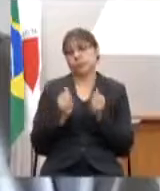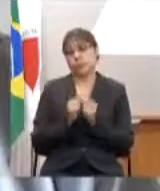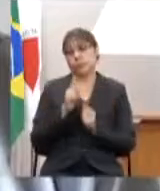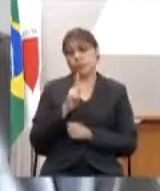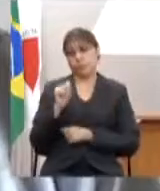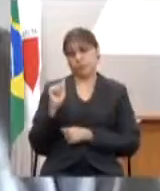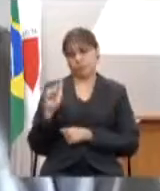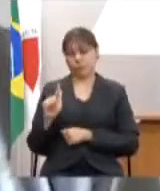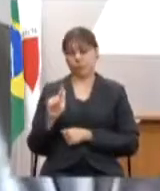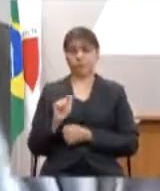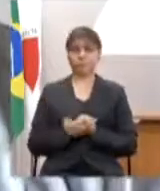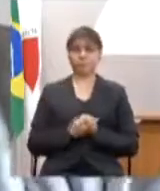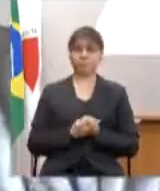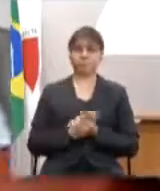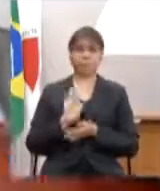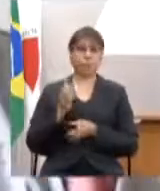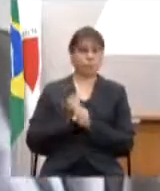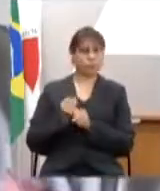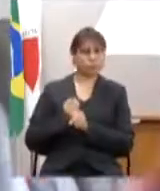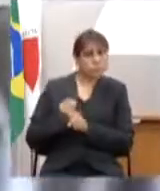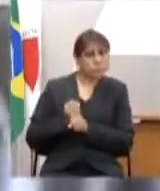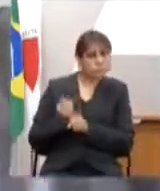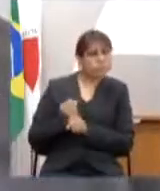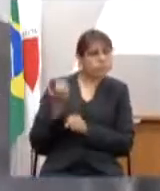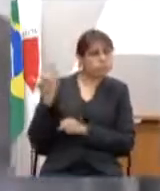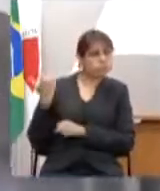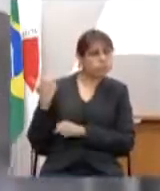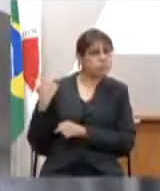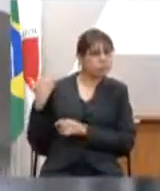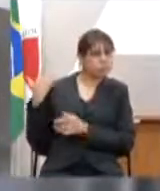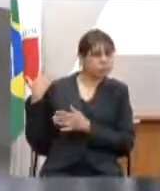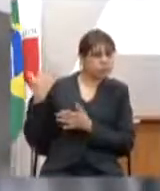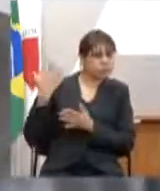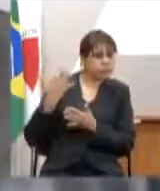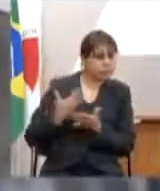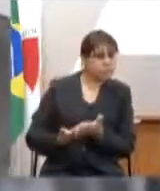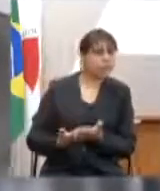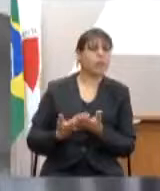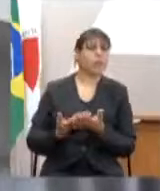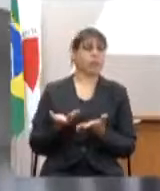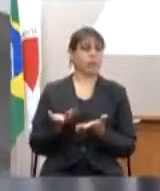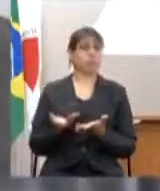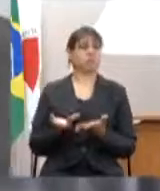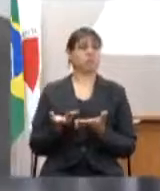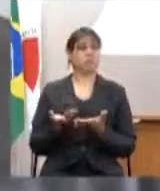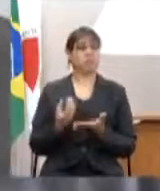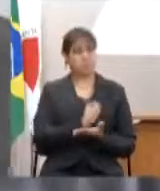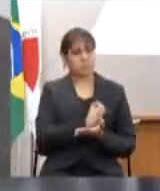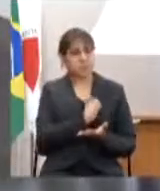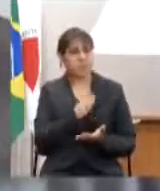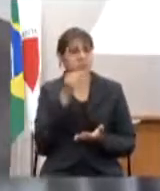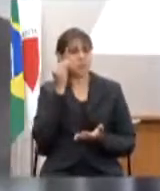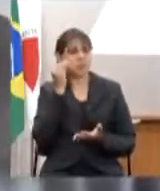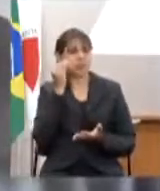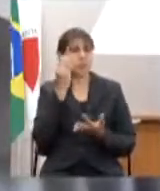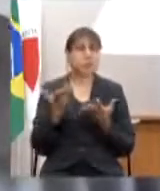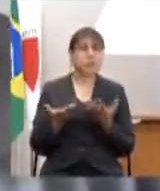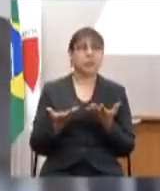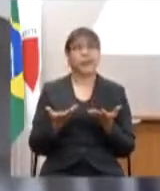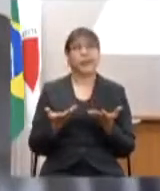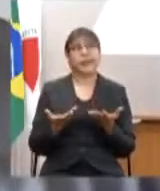que a gente já vem anos construindo participando e tentando estabelecer